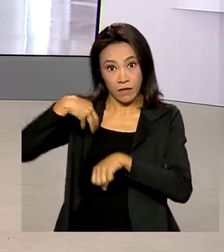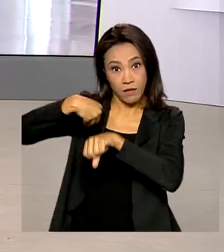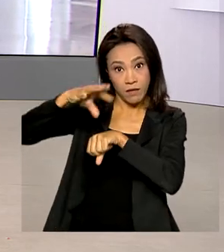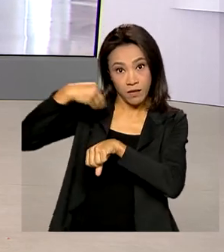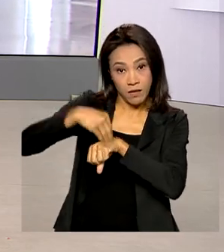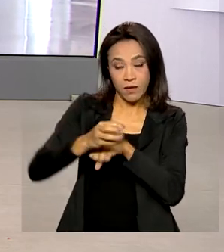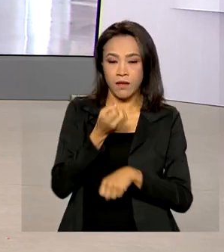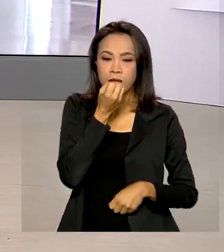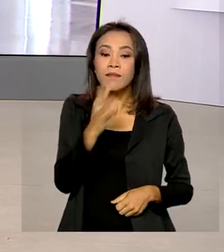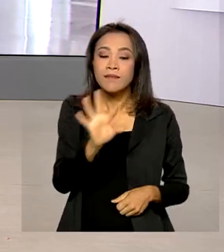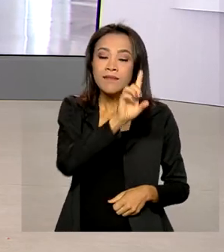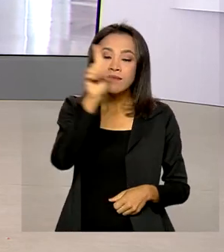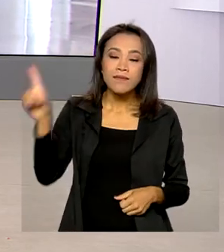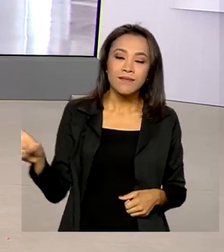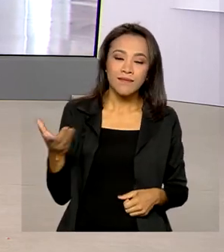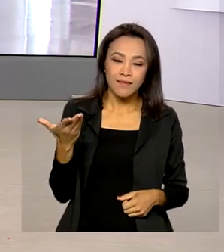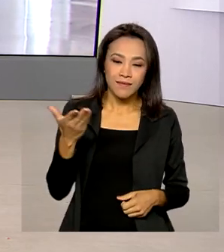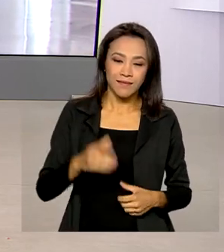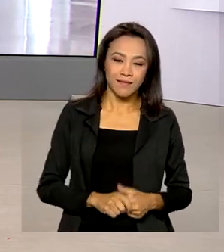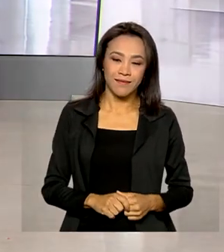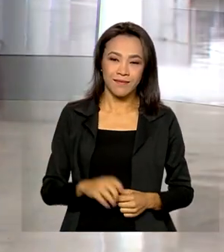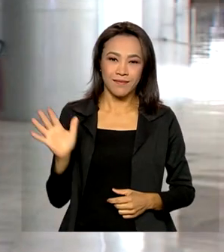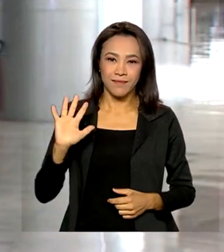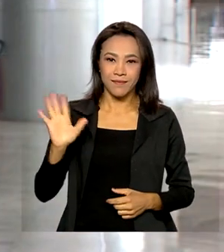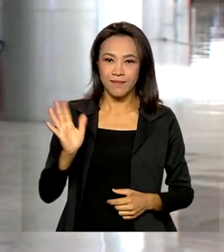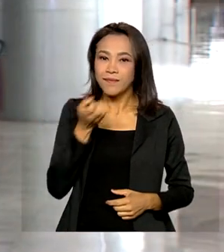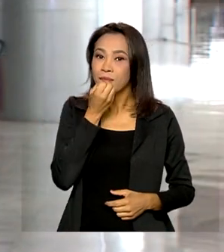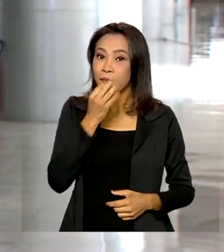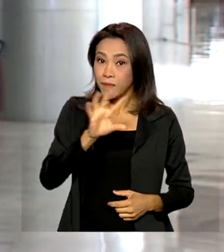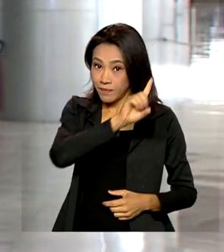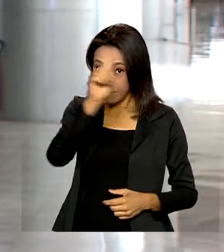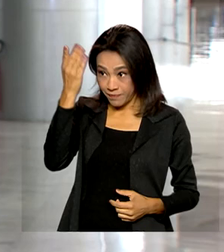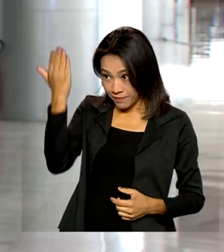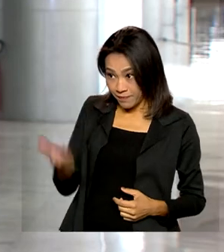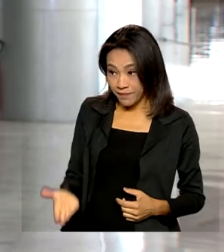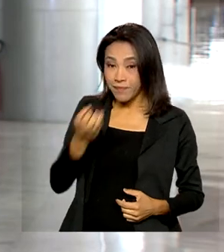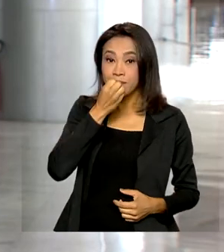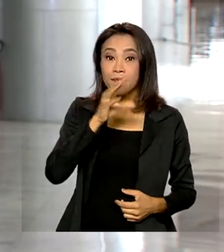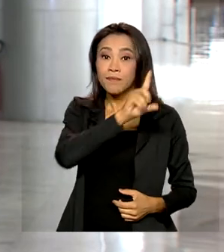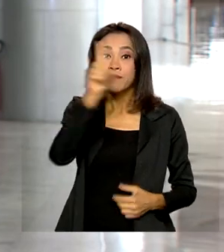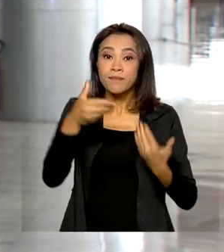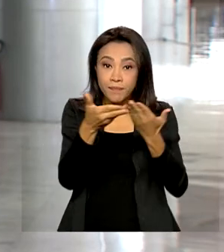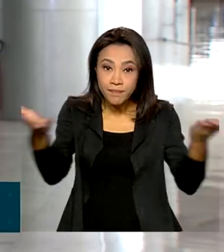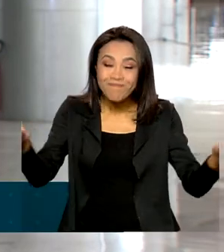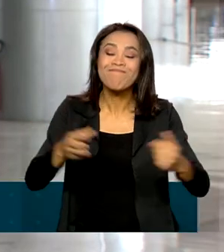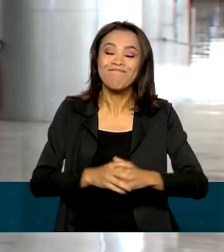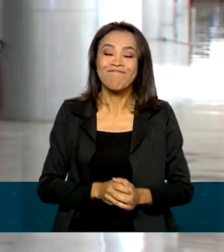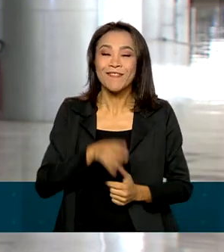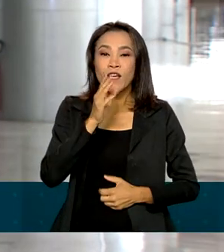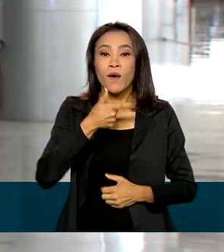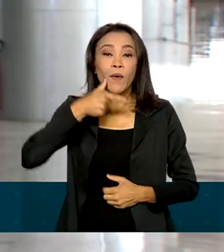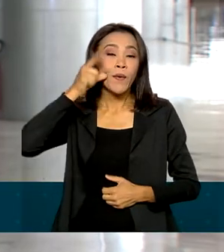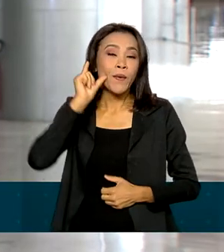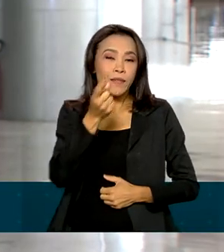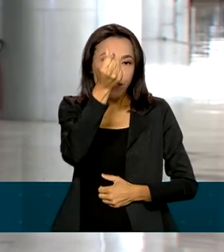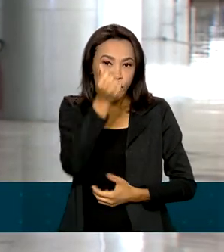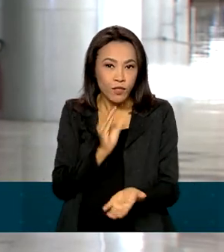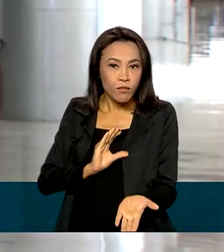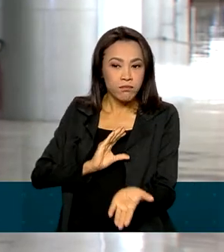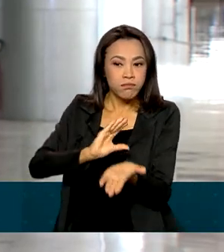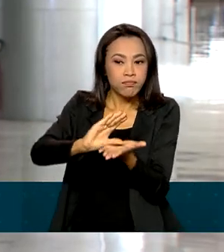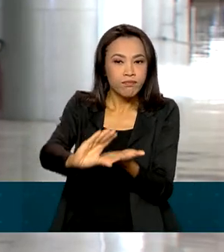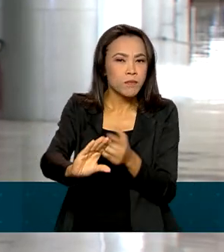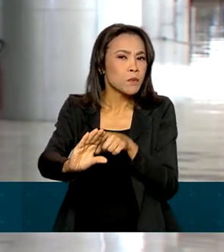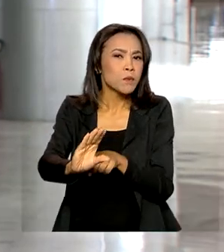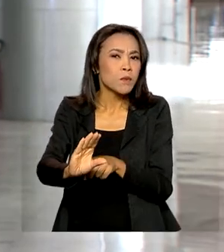a gente. Bom dia, Glauco. Olá, Mara. Bom dia para você. Bom dia a todos. Olha, esse recurso foi liberado ontem por meio